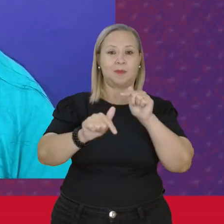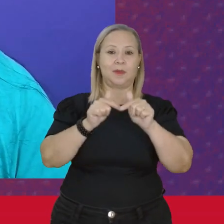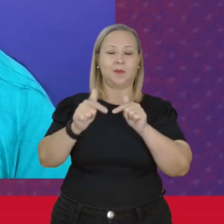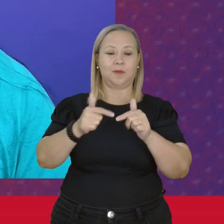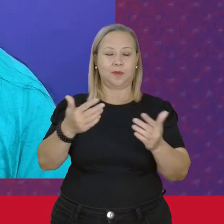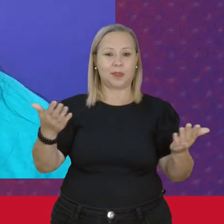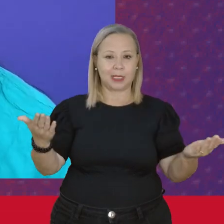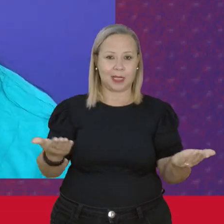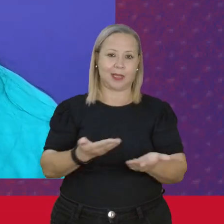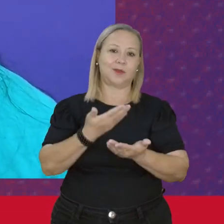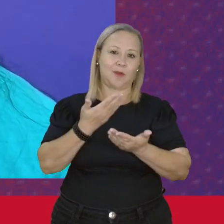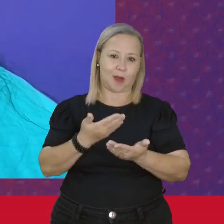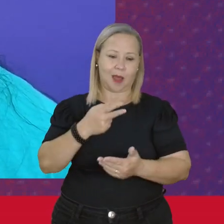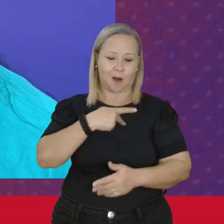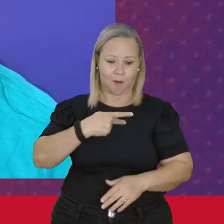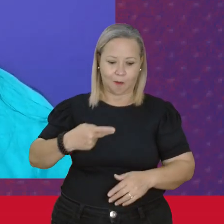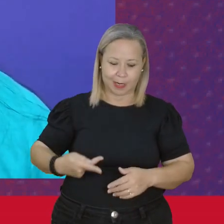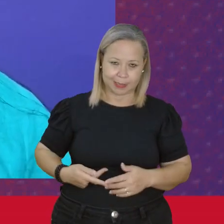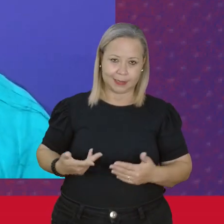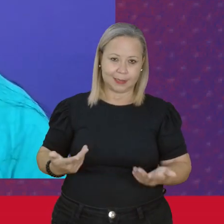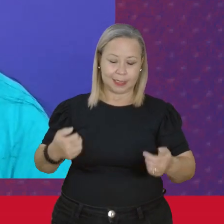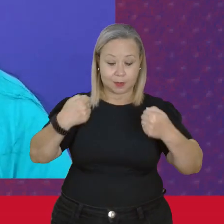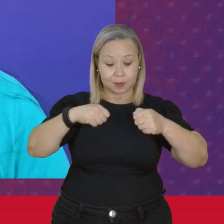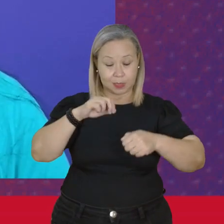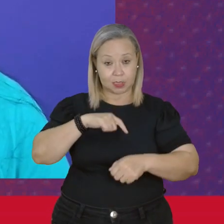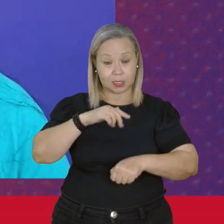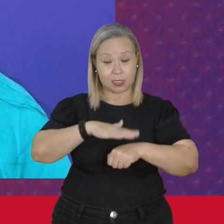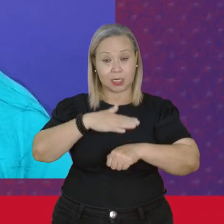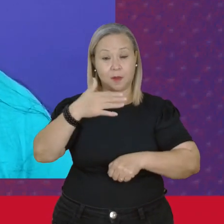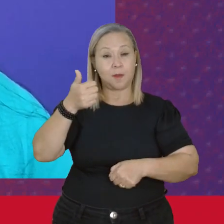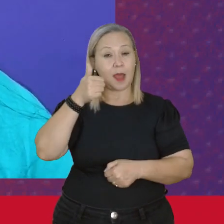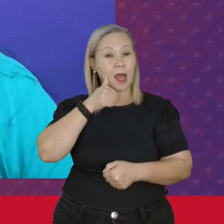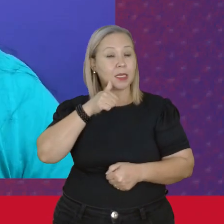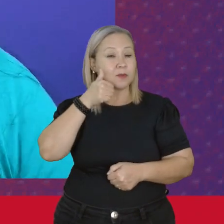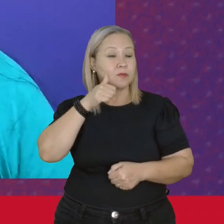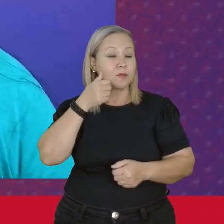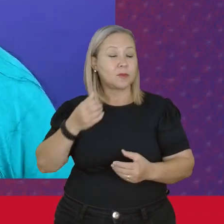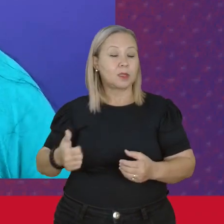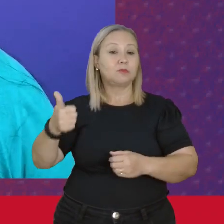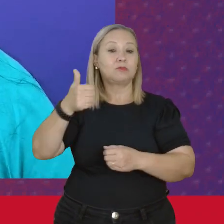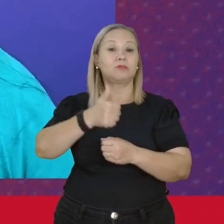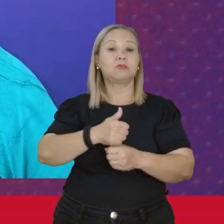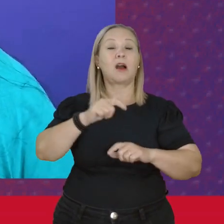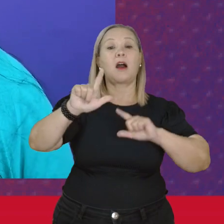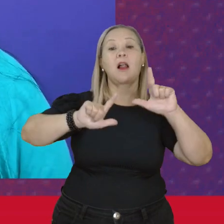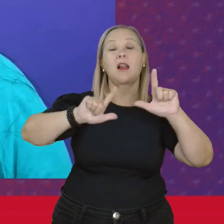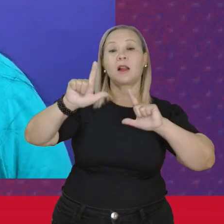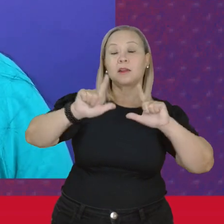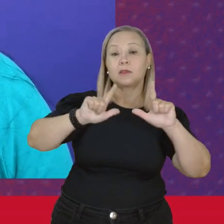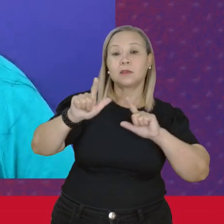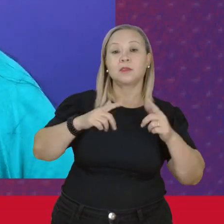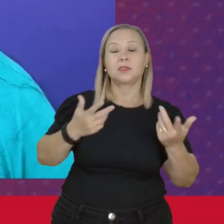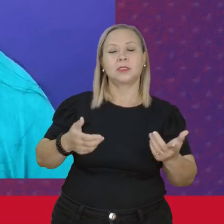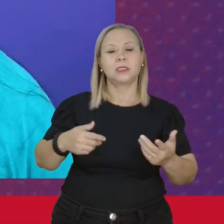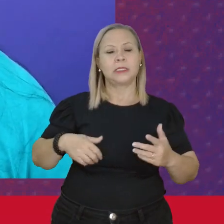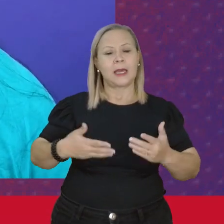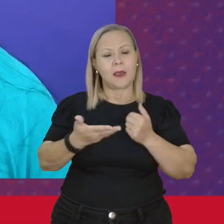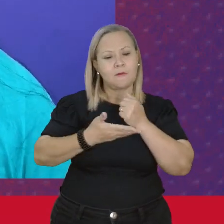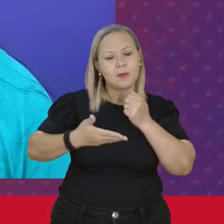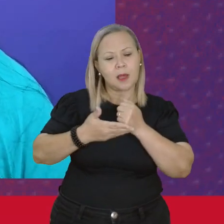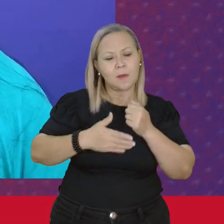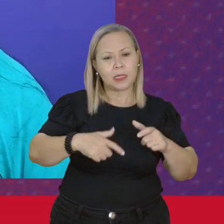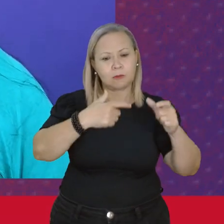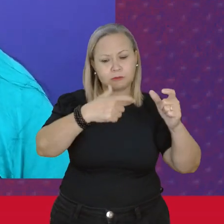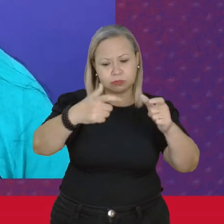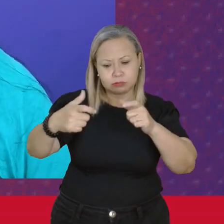atual Desgoverno Precisamos ter mais mulheres Ocupando as casas legislativas É fundamental Ocupar os espaços De poder e